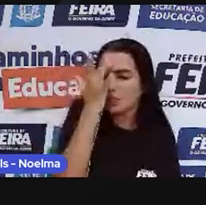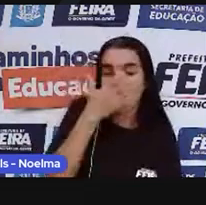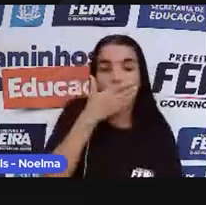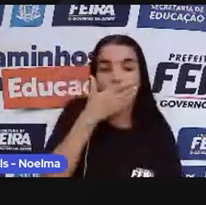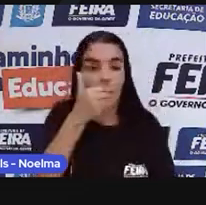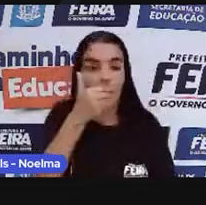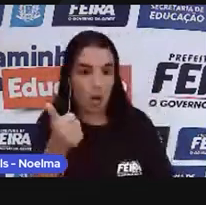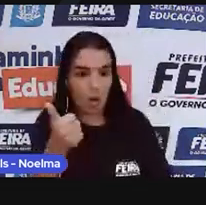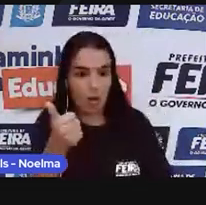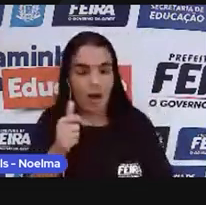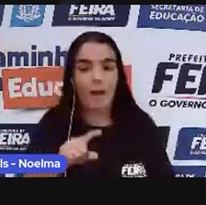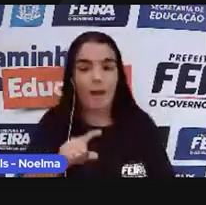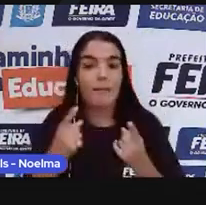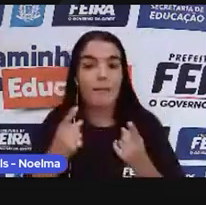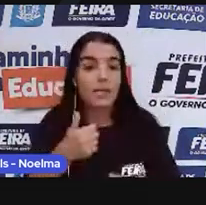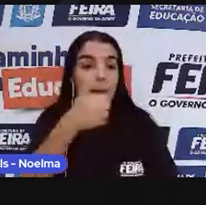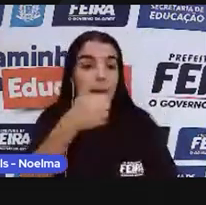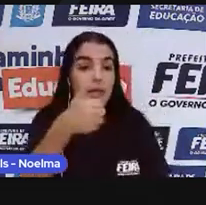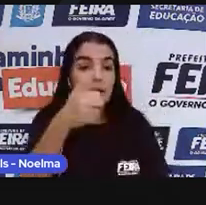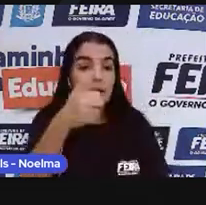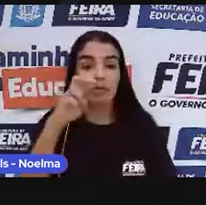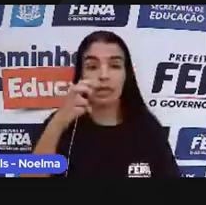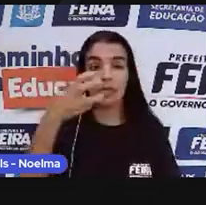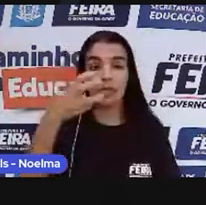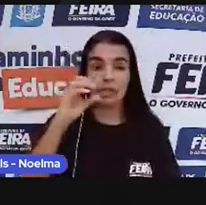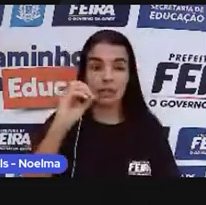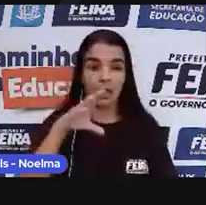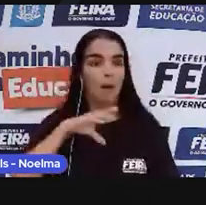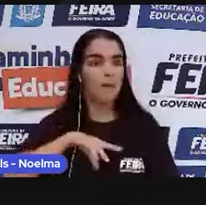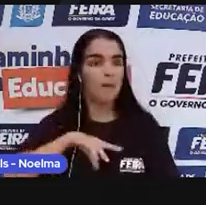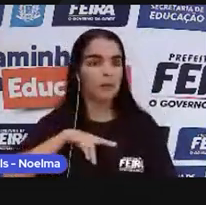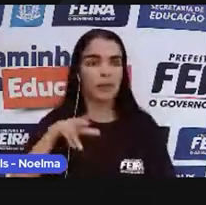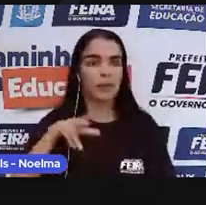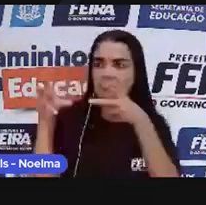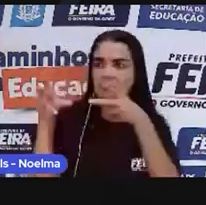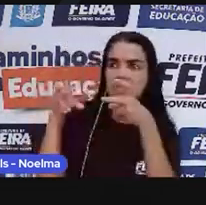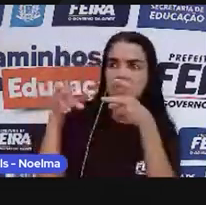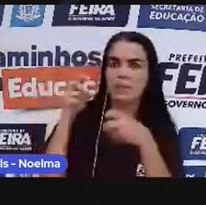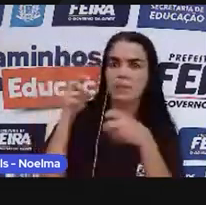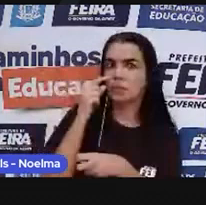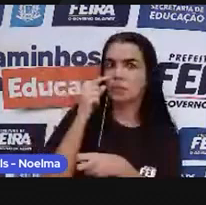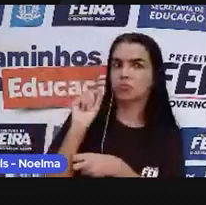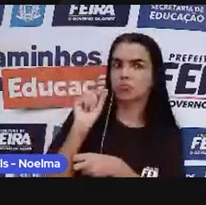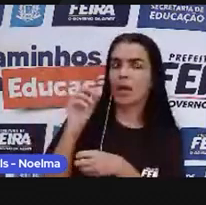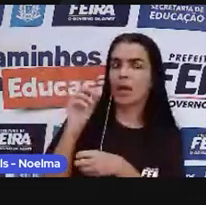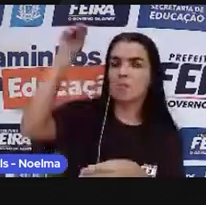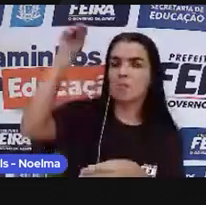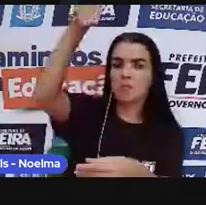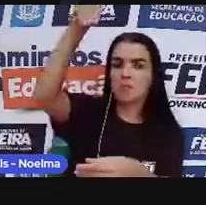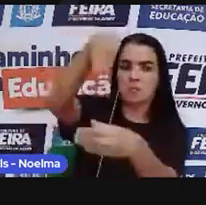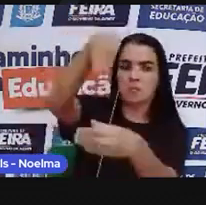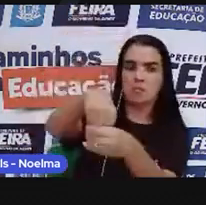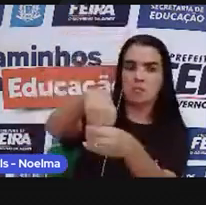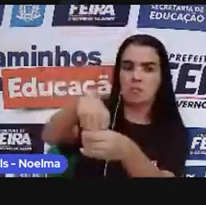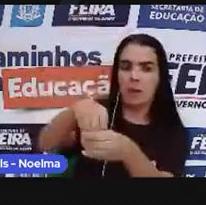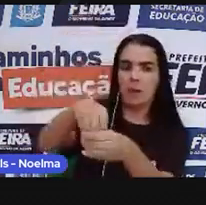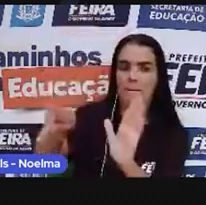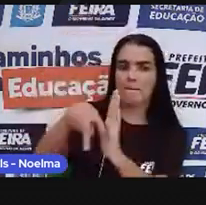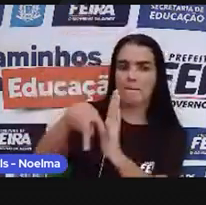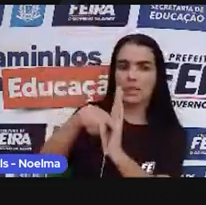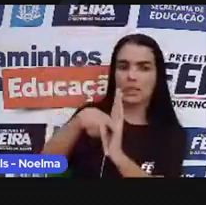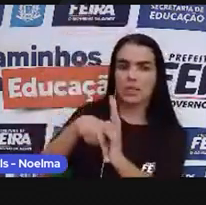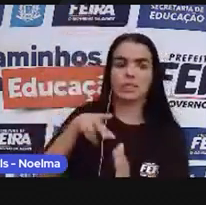A partir de 1530, os portugueses perceberam que era necessário ocupar a colônia antes que outras